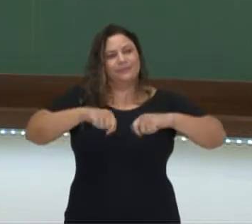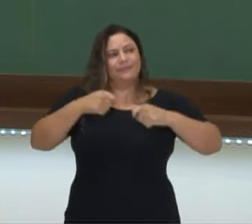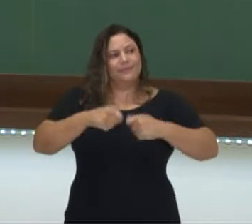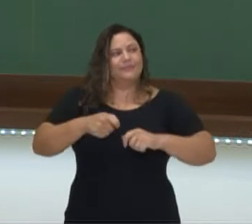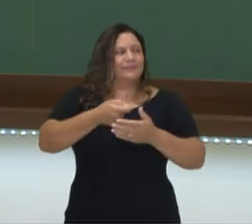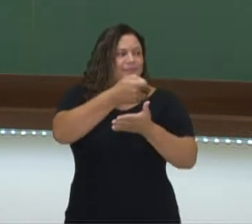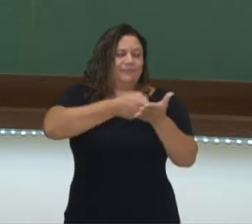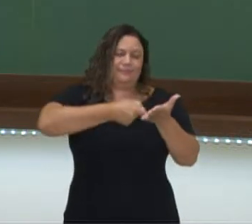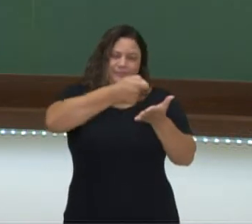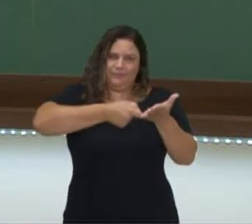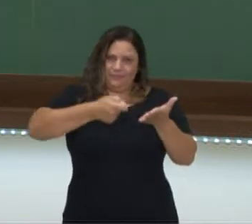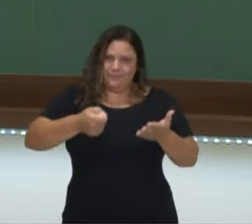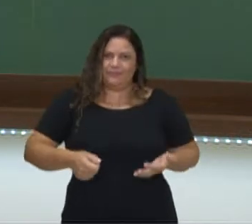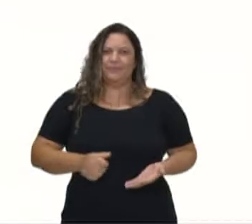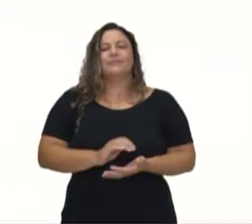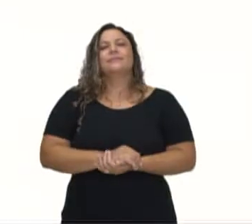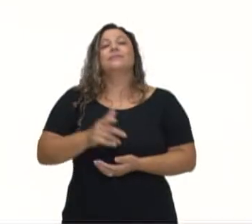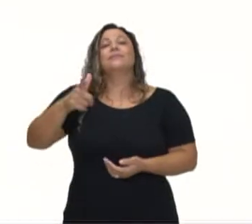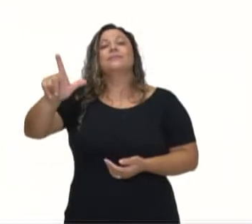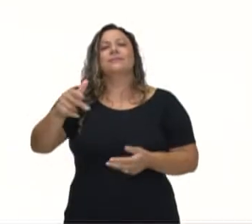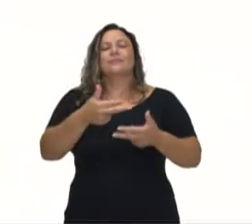para fazer as anotações. Outra coisa,